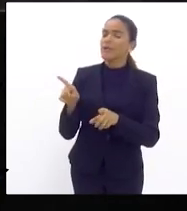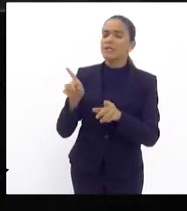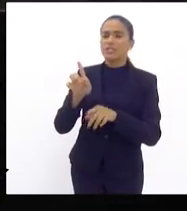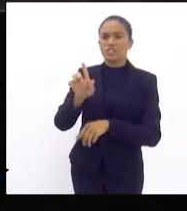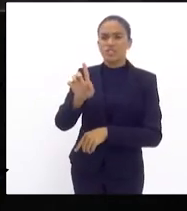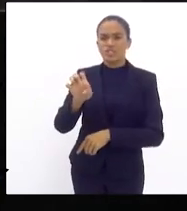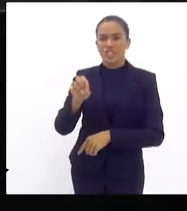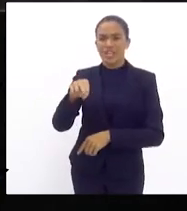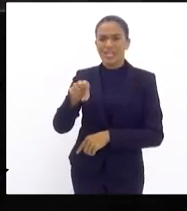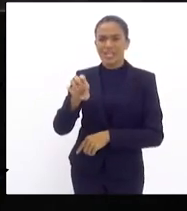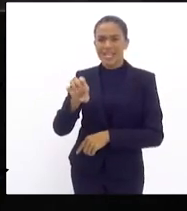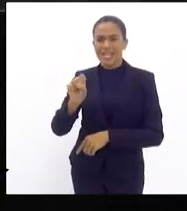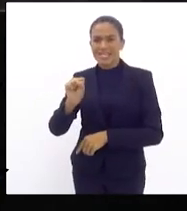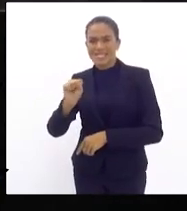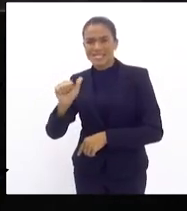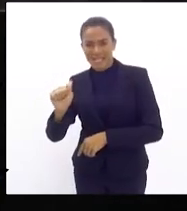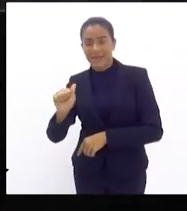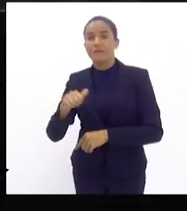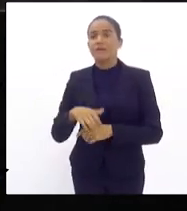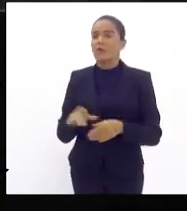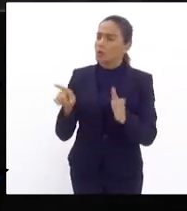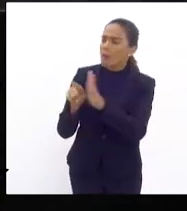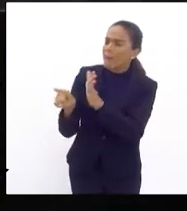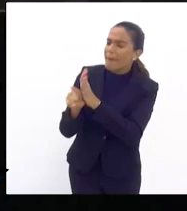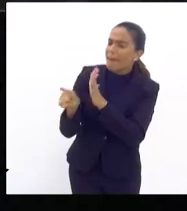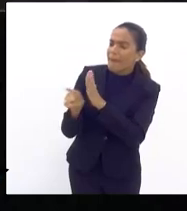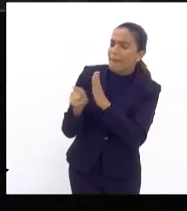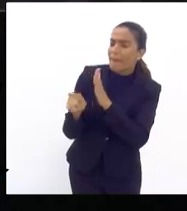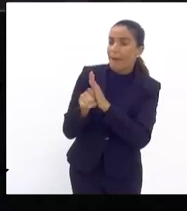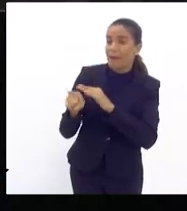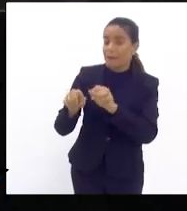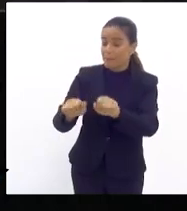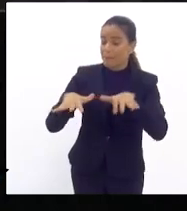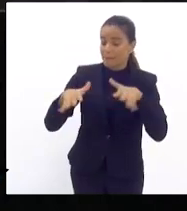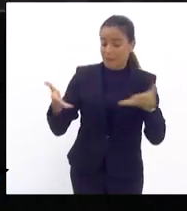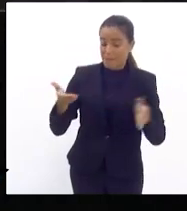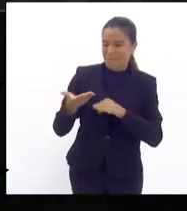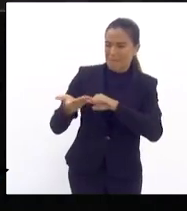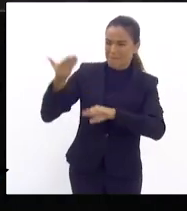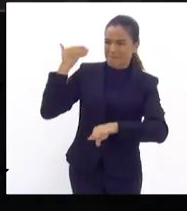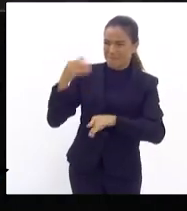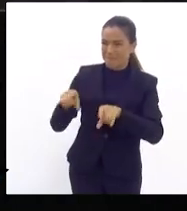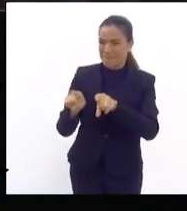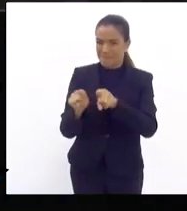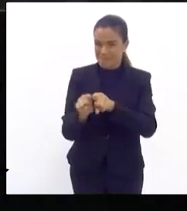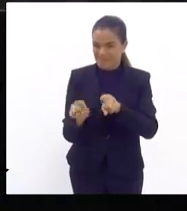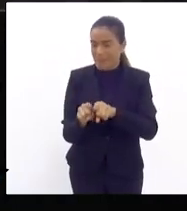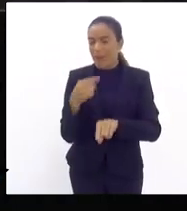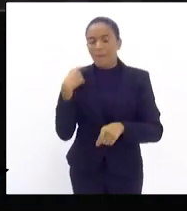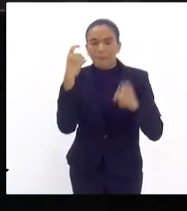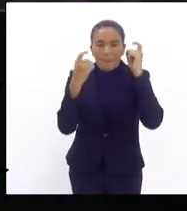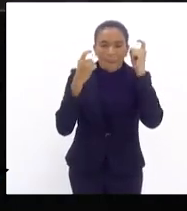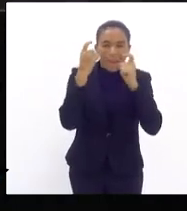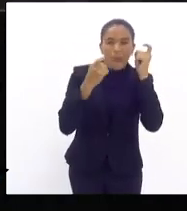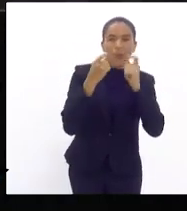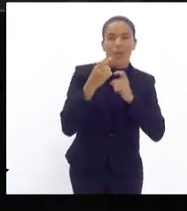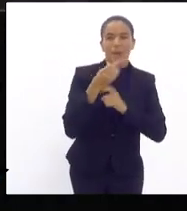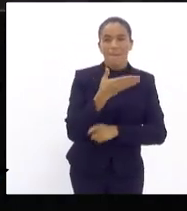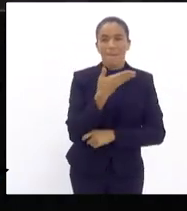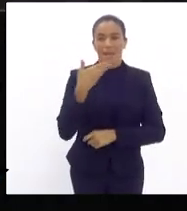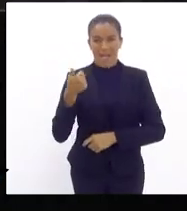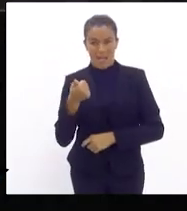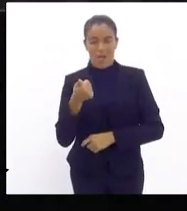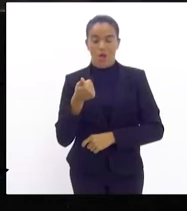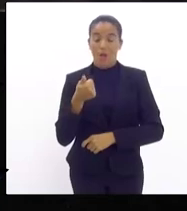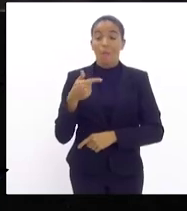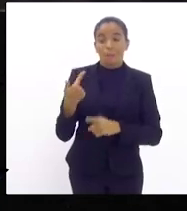pareça nós aqui no parlamento a legislatura passada e na outra estávamos sempre atentos em melhorar os quadros da GENERSA que é a